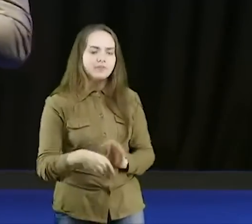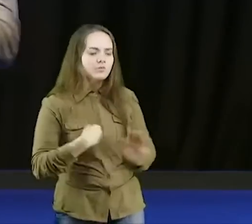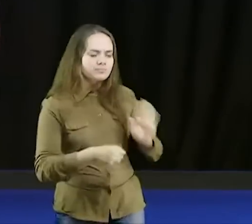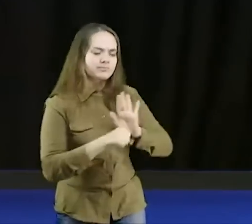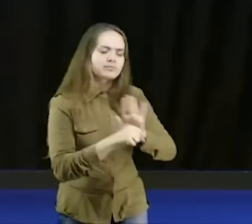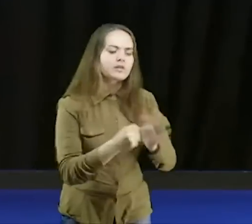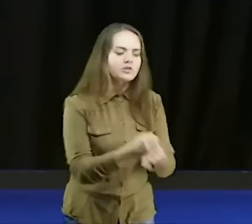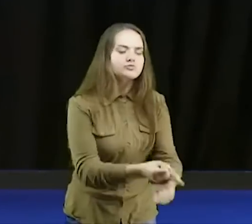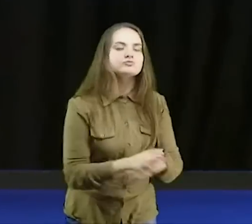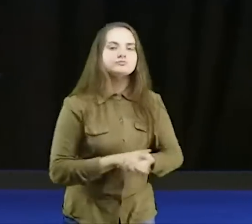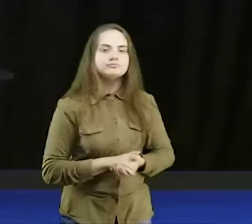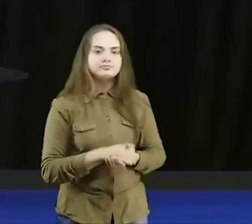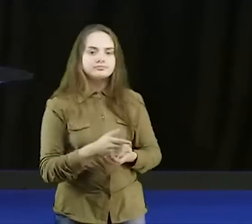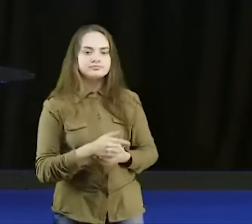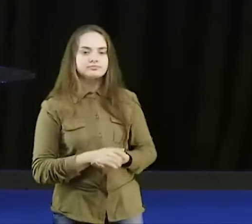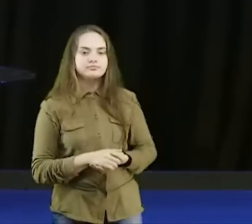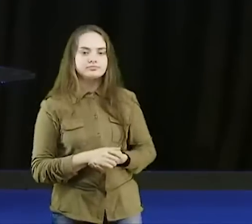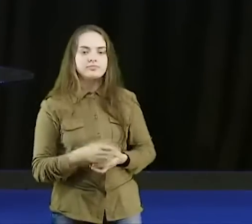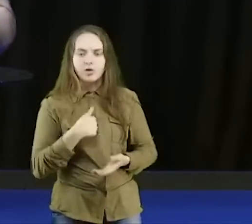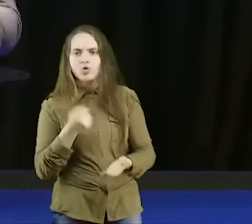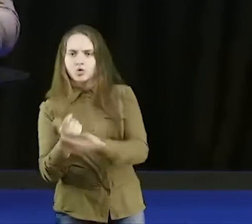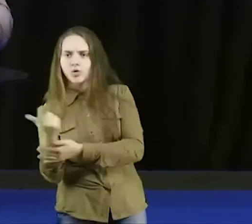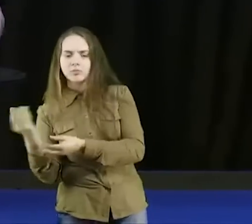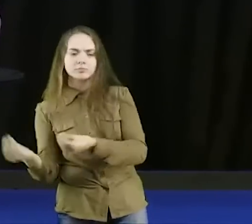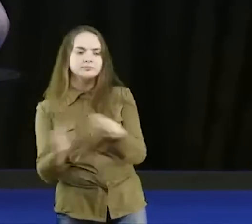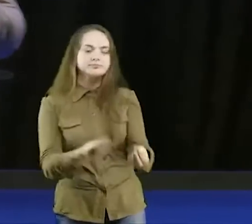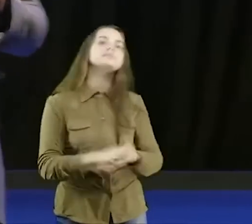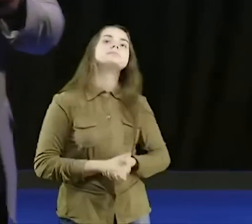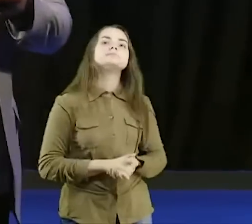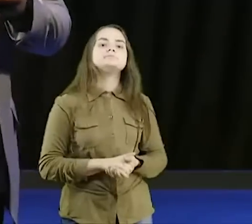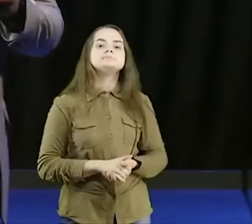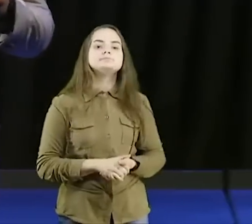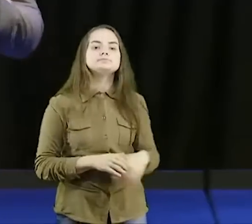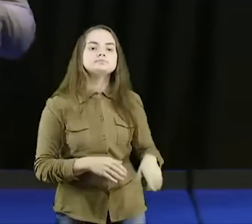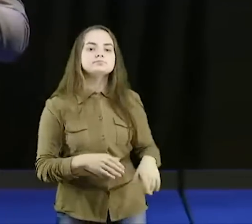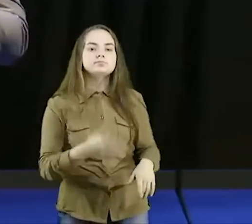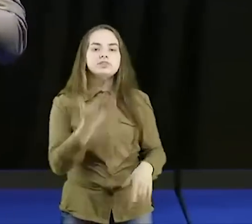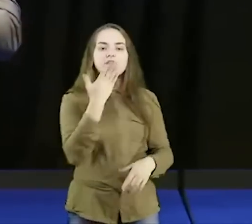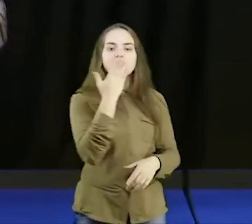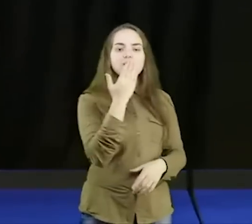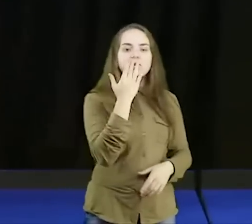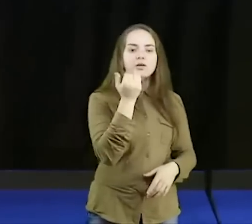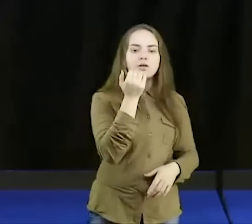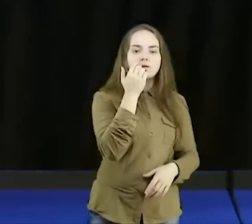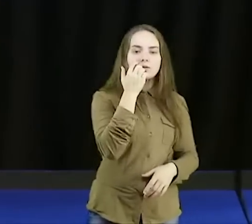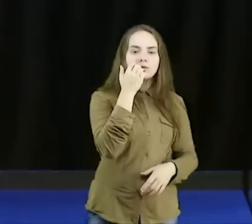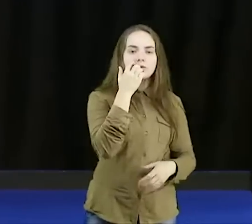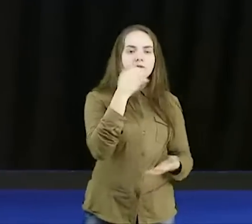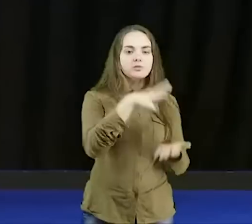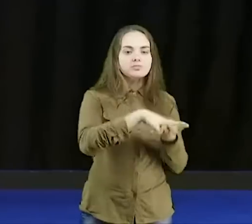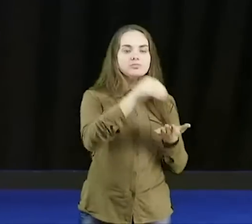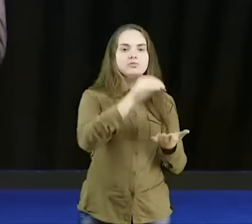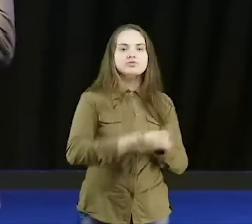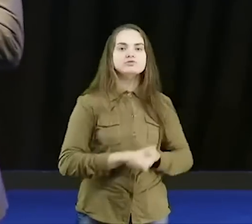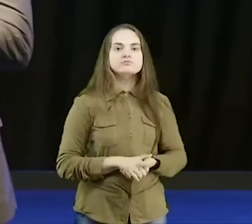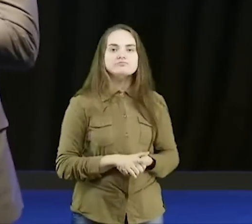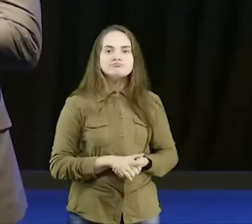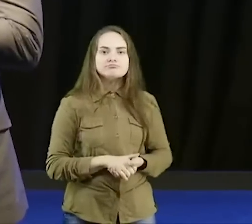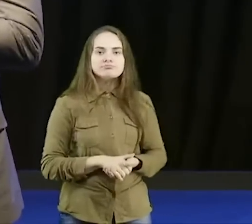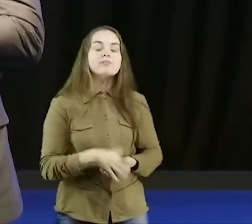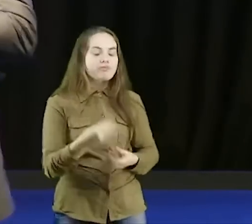o filho erra, não, deixa que eu compre essa cartolina, o filho come coxinha demais na cantina, não, deixa que eu pague essa conta,